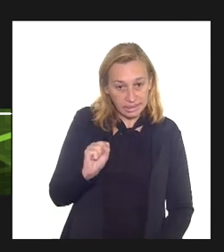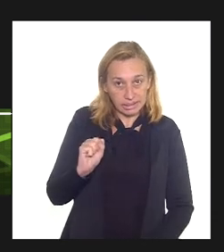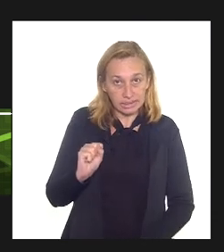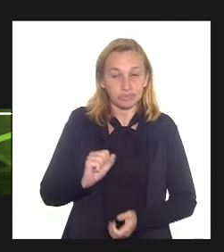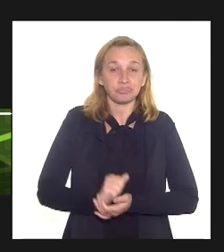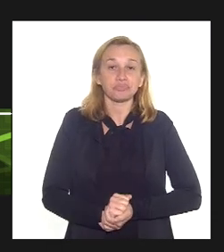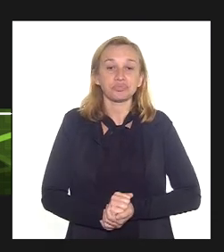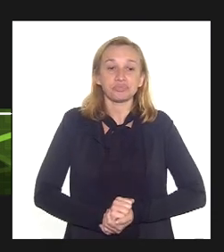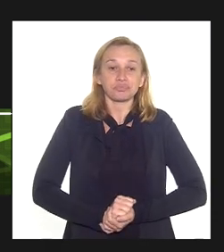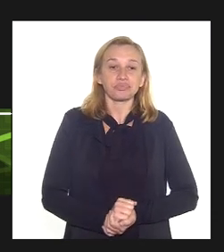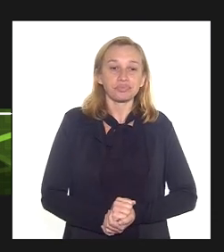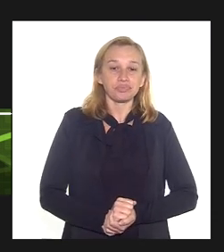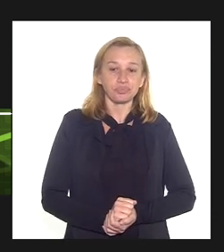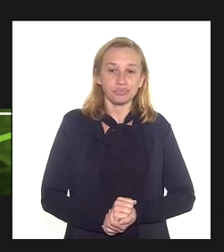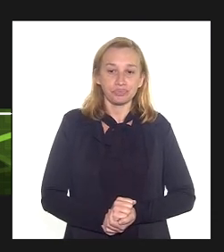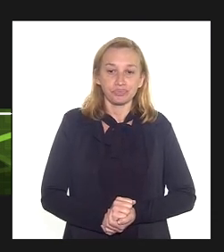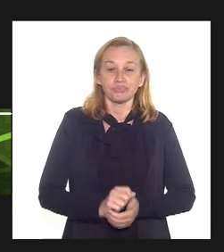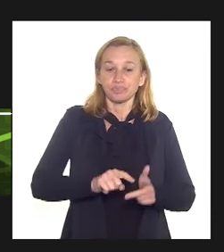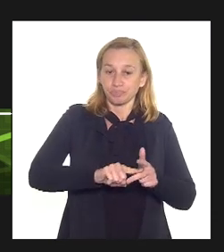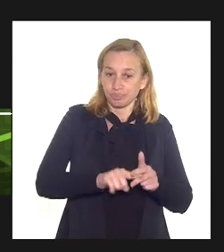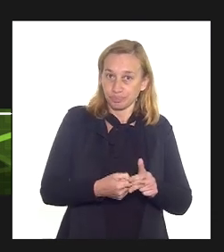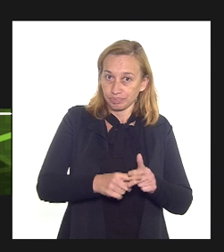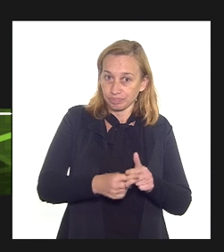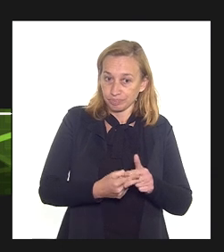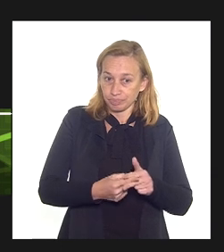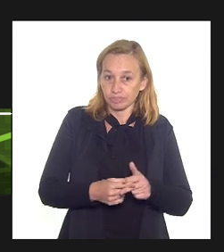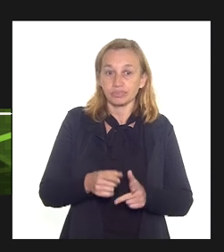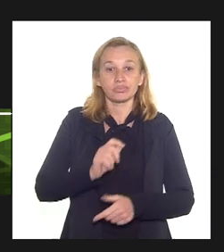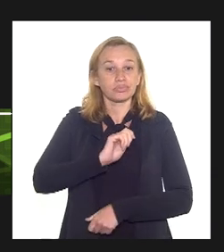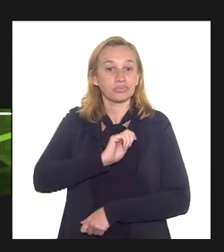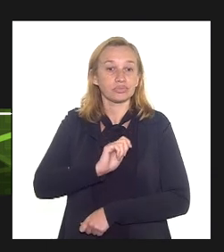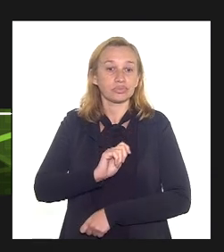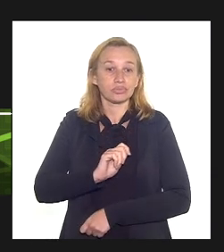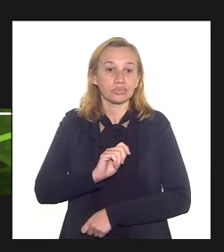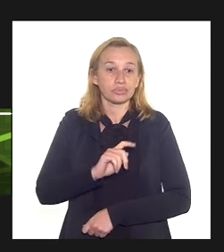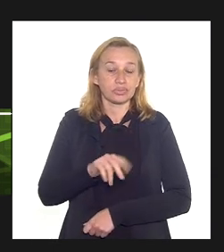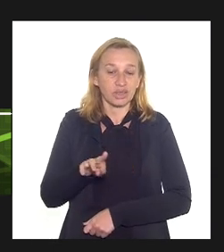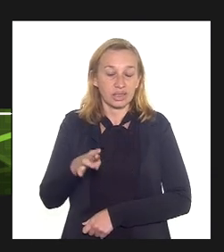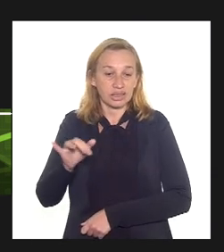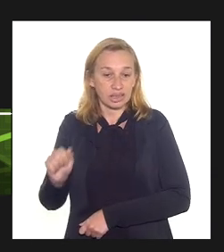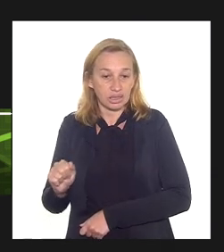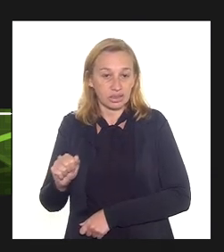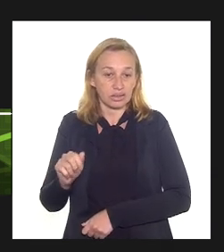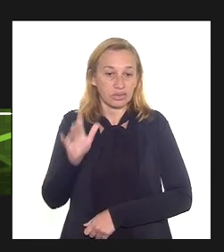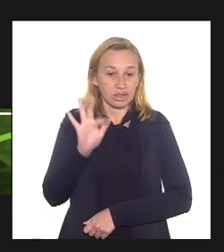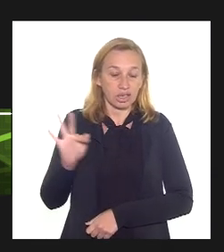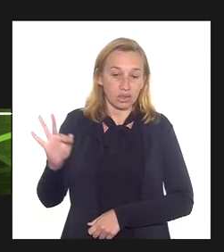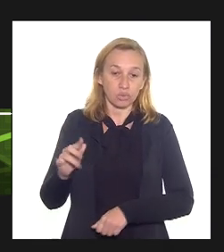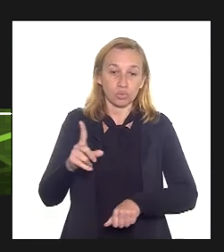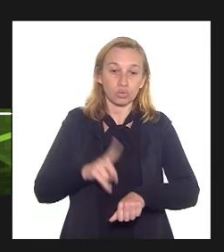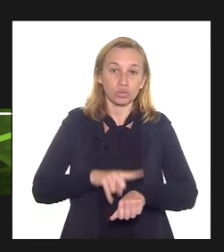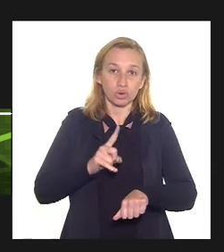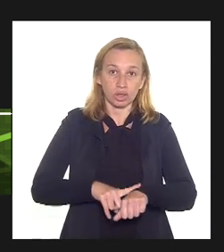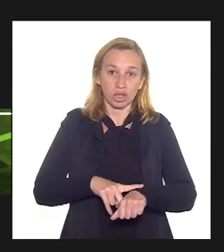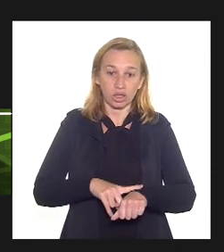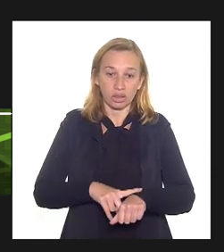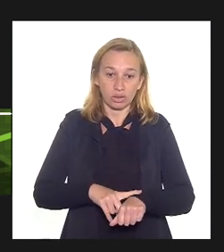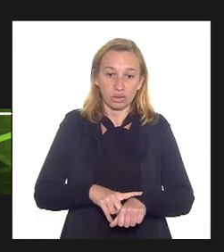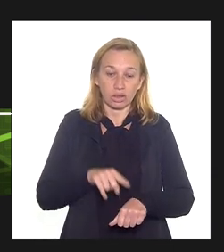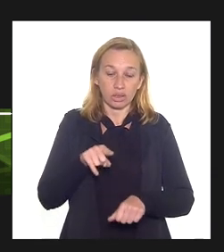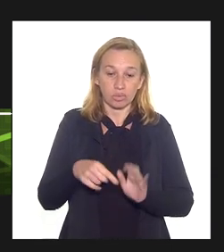prevista em regulamentação da receita federal e aí assim os prazos são ali